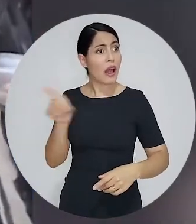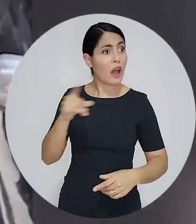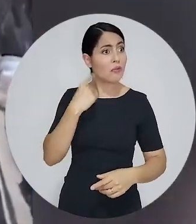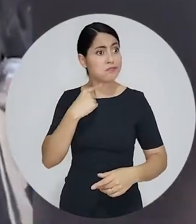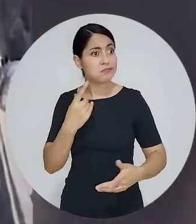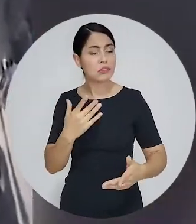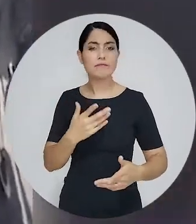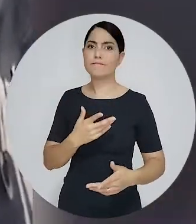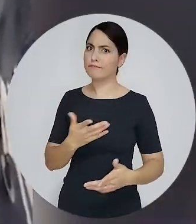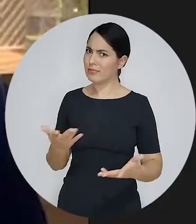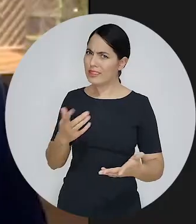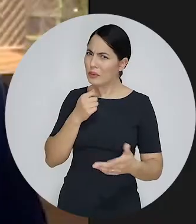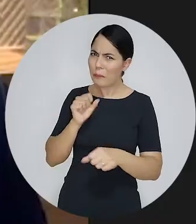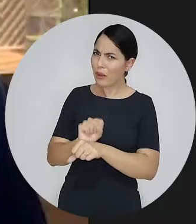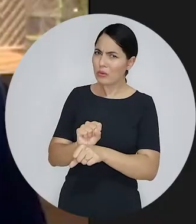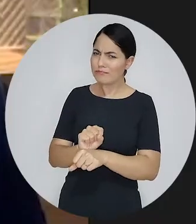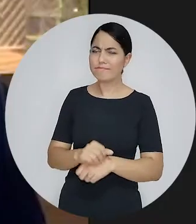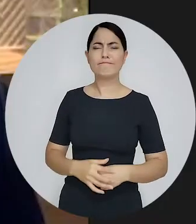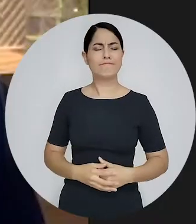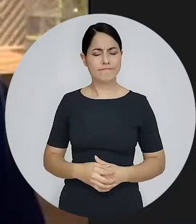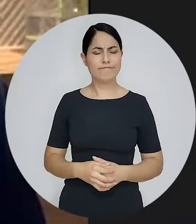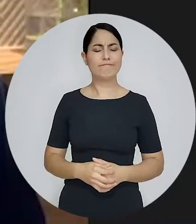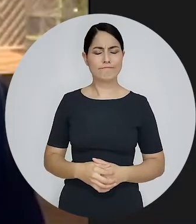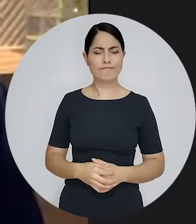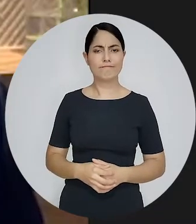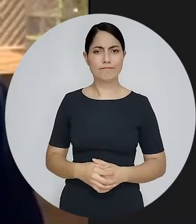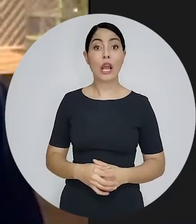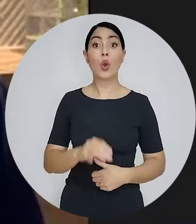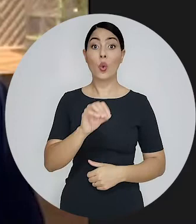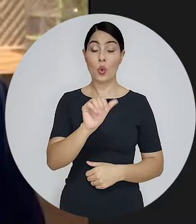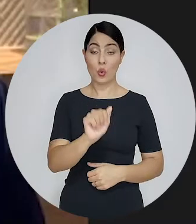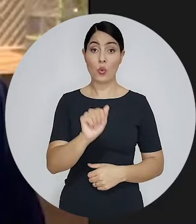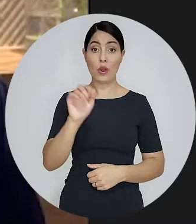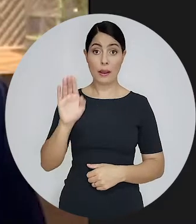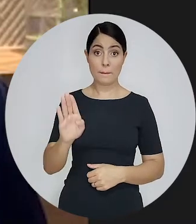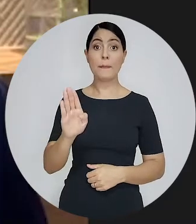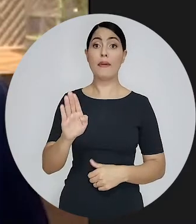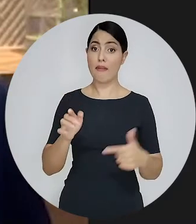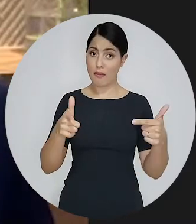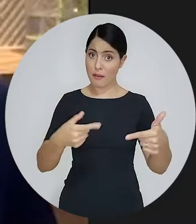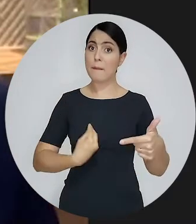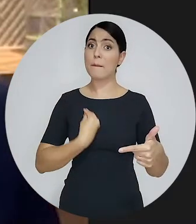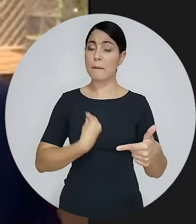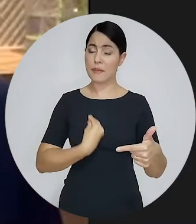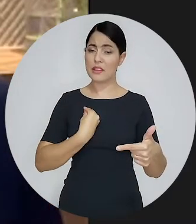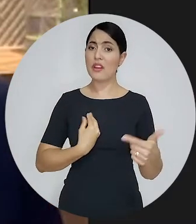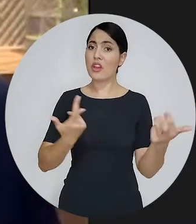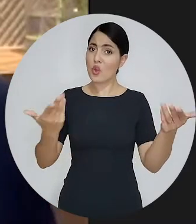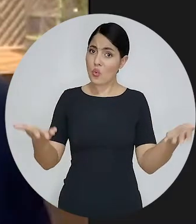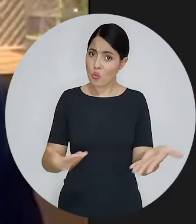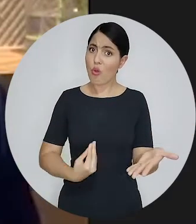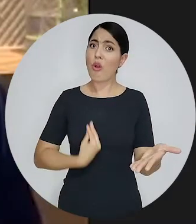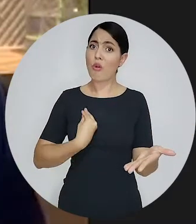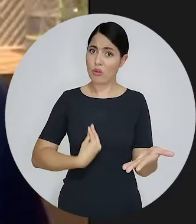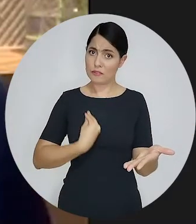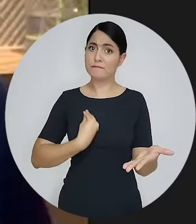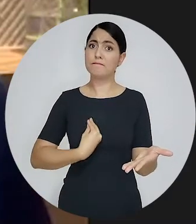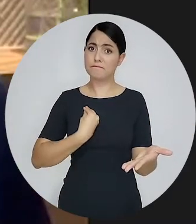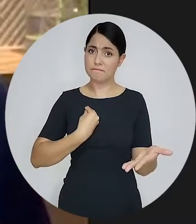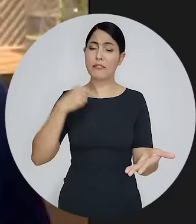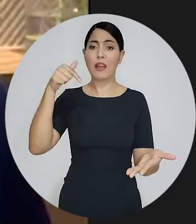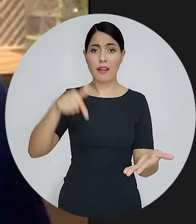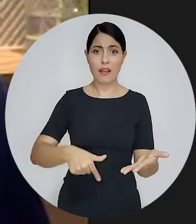tratava de um advogado. A ordem sempre esteve presente em todas essas situações como estamos enfrentando